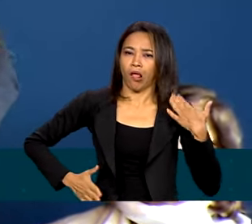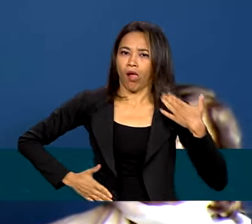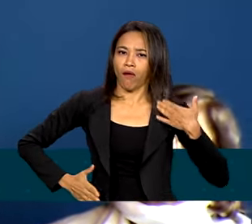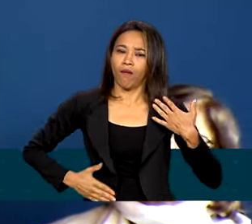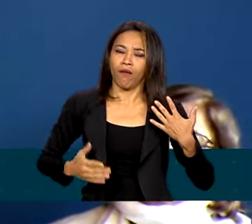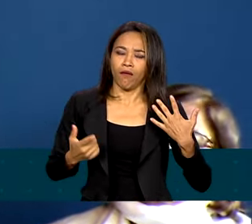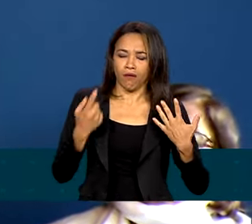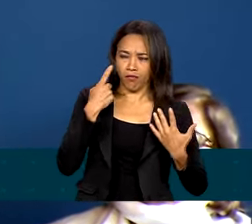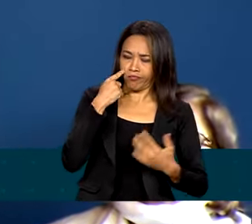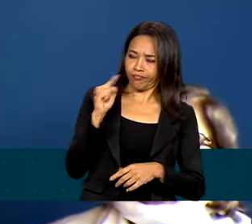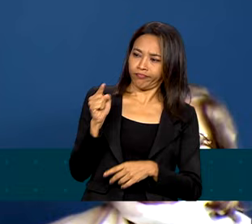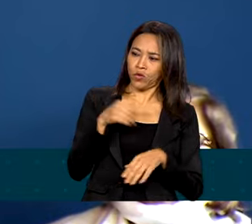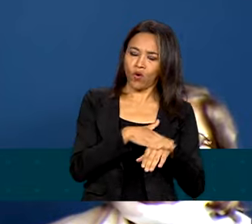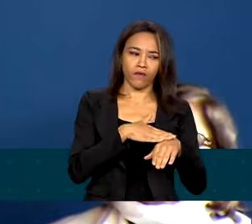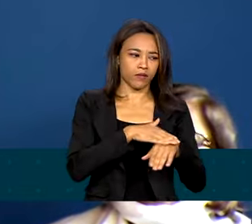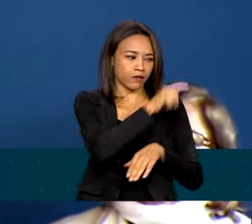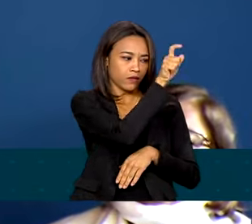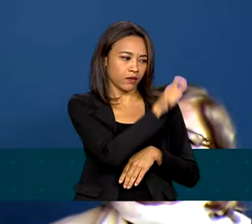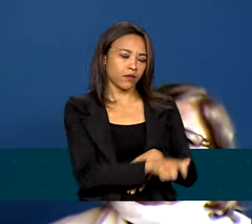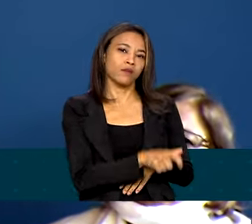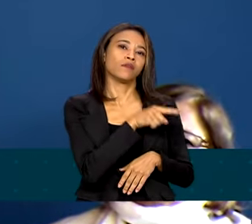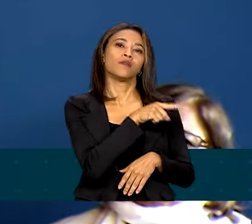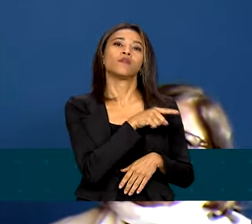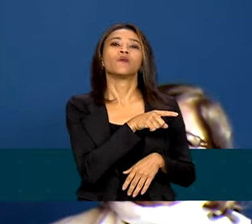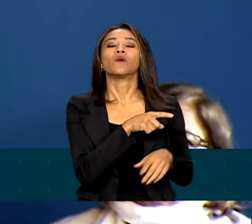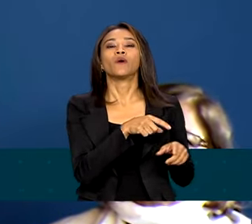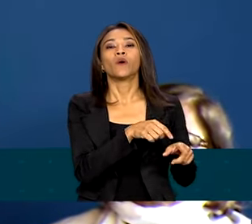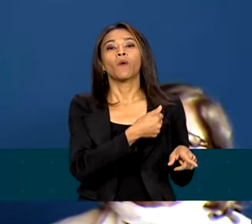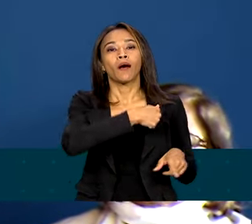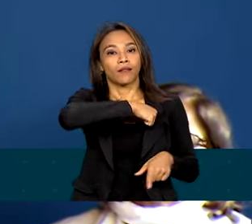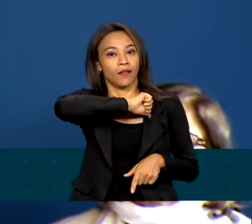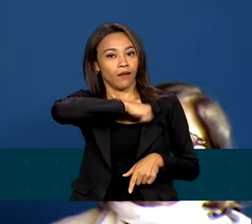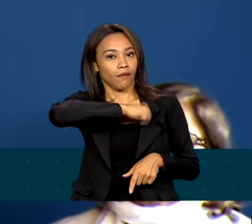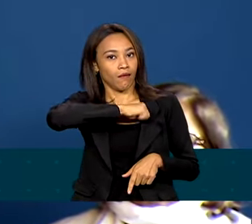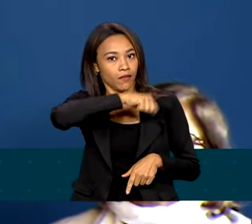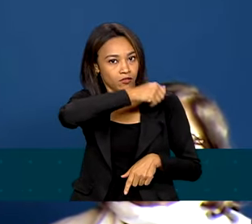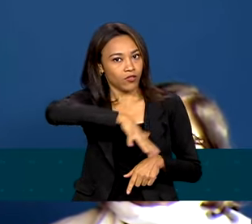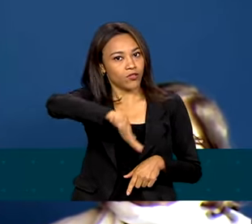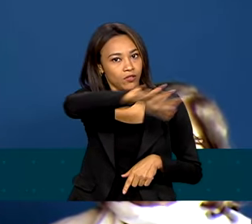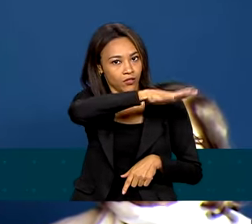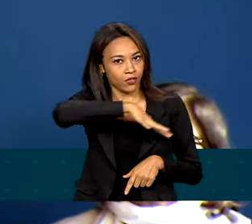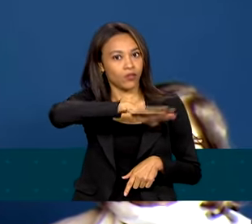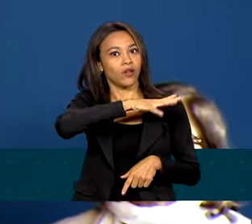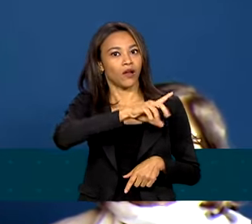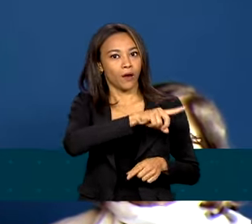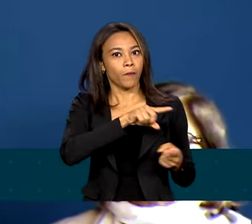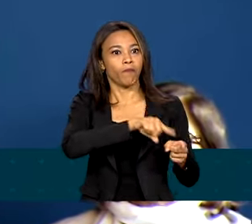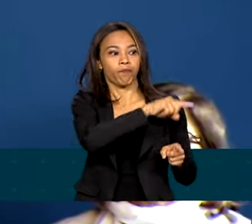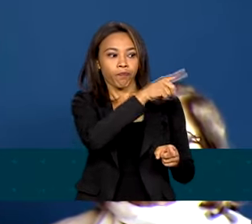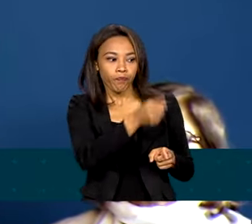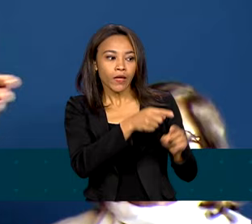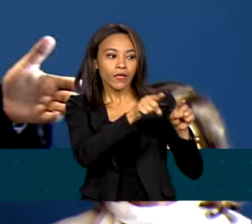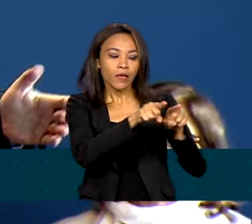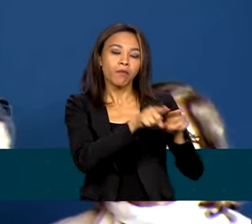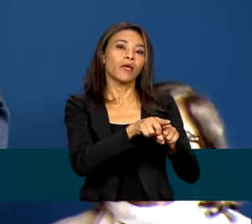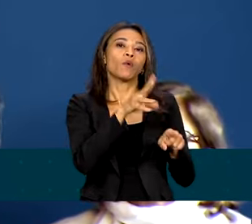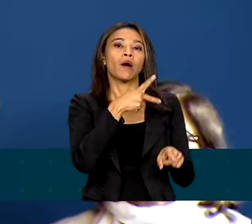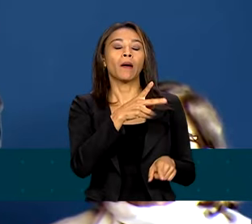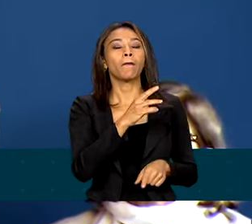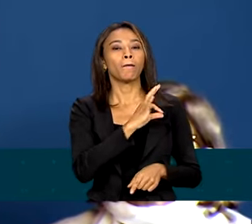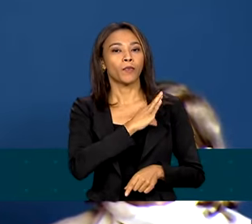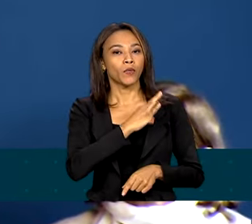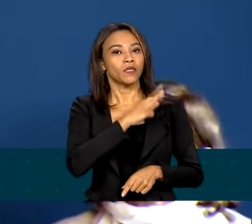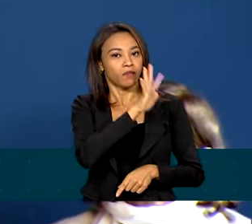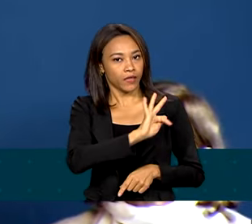a Fátima, com a delegada-geral da Polícia Civil do Rio Grande do Norte, mulher, com a superintendente da Polícia Federal no Rio Grande do